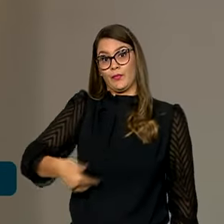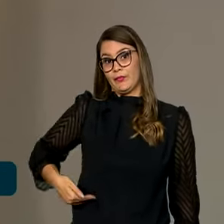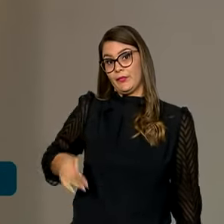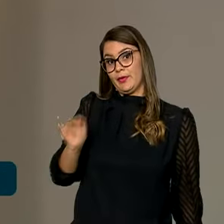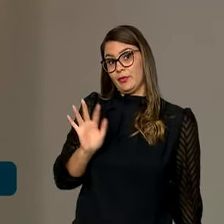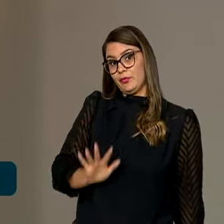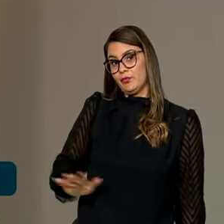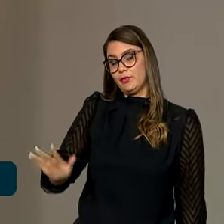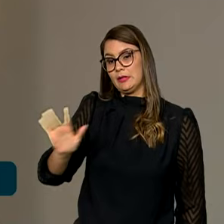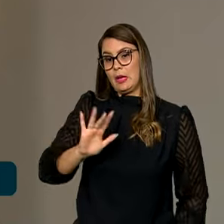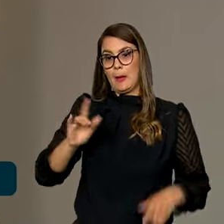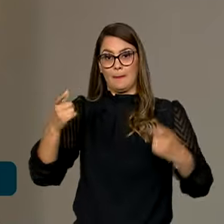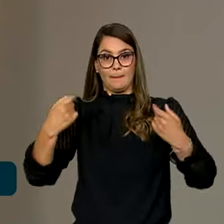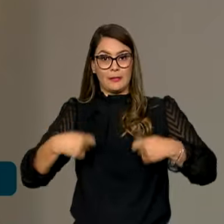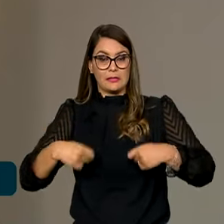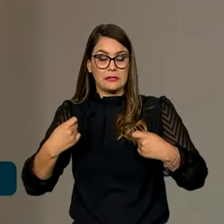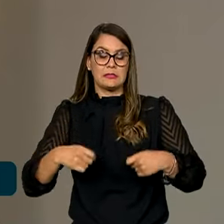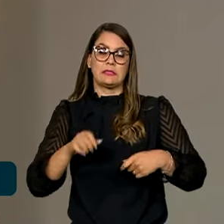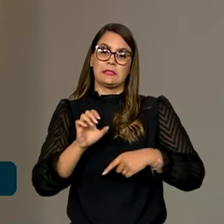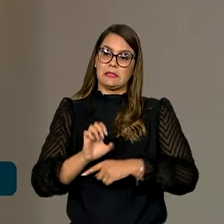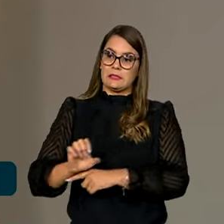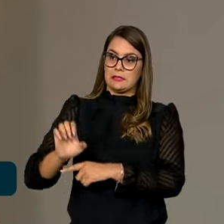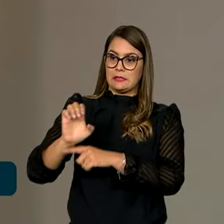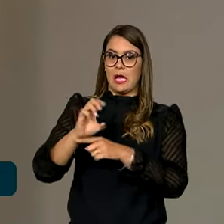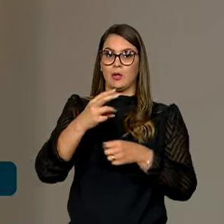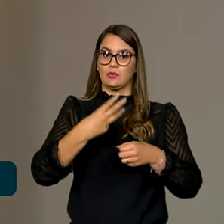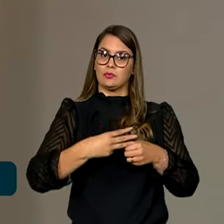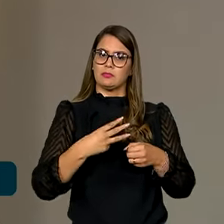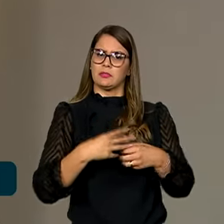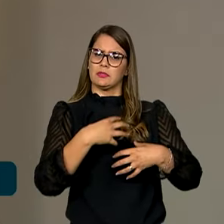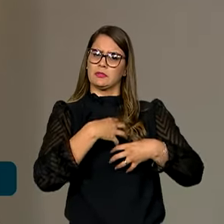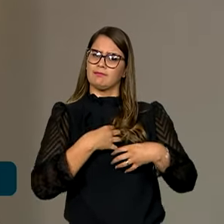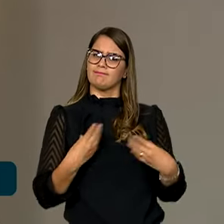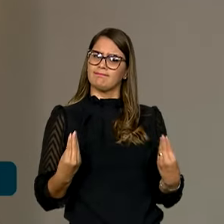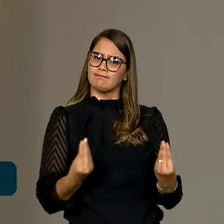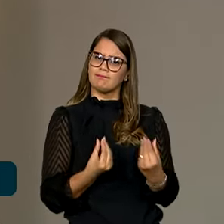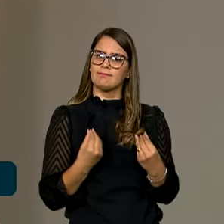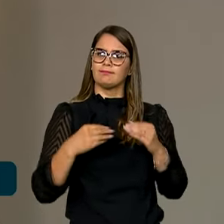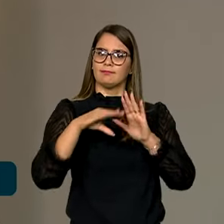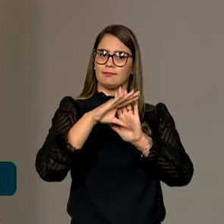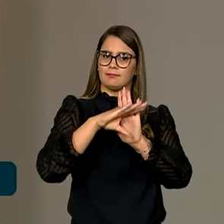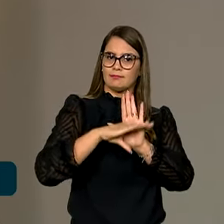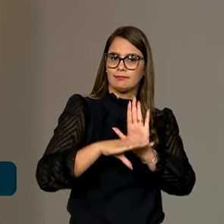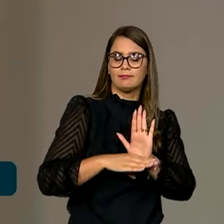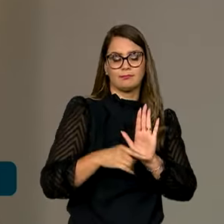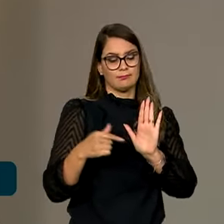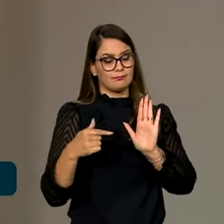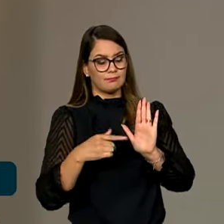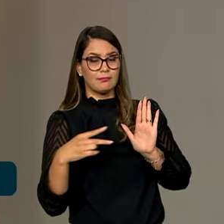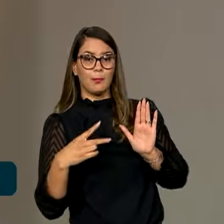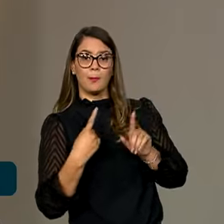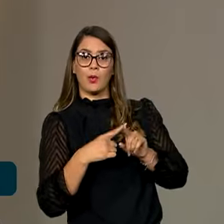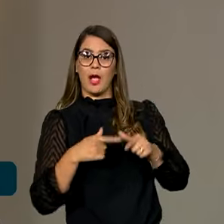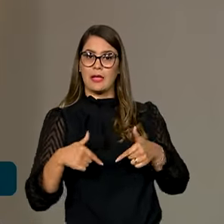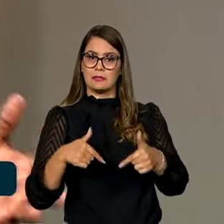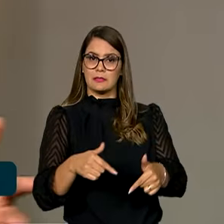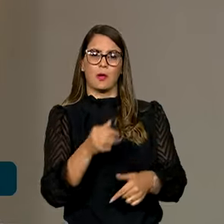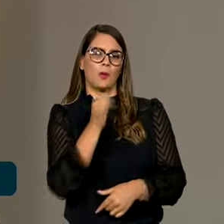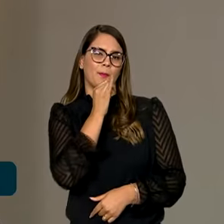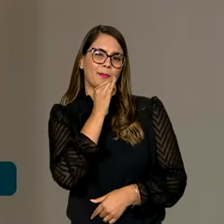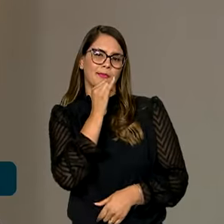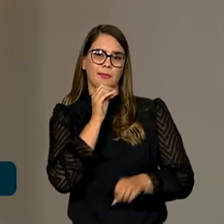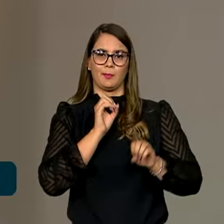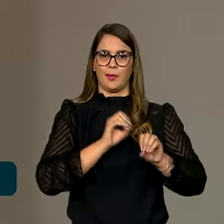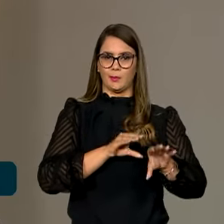gente depende muito que estados e municípios se sensibilizem para essa agenda, porque muitas das ações, por exemplo, de